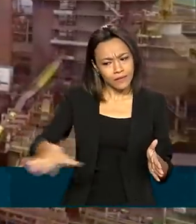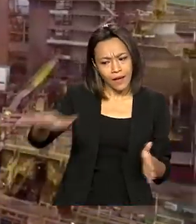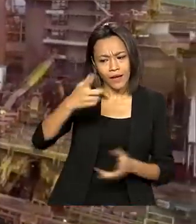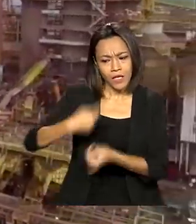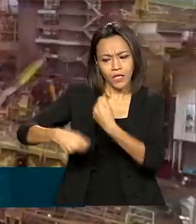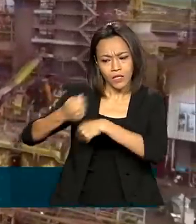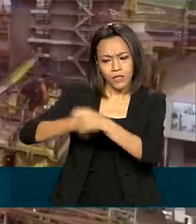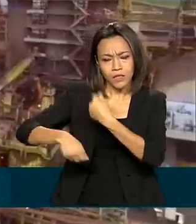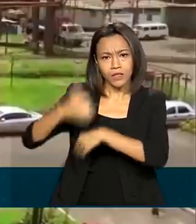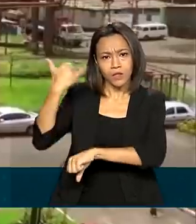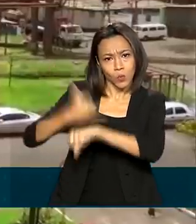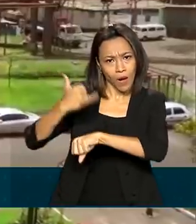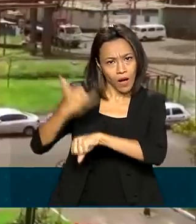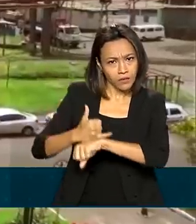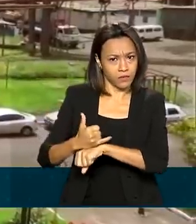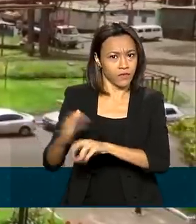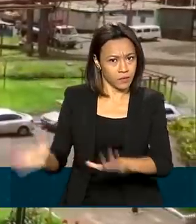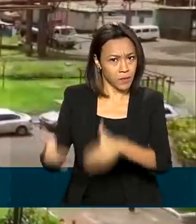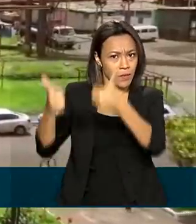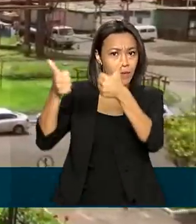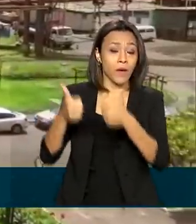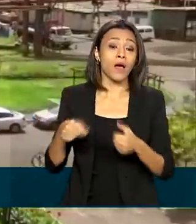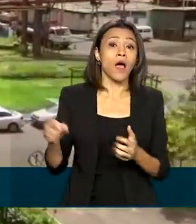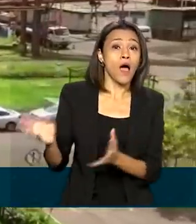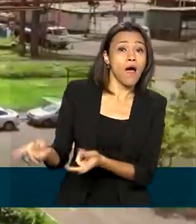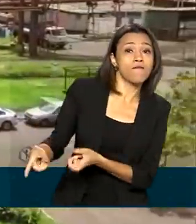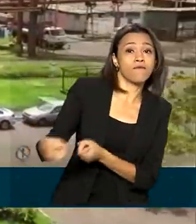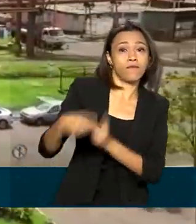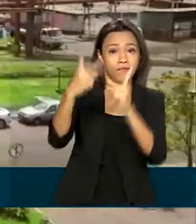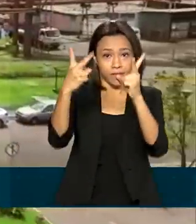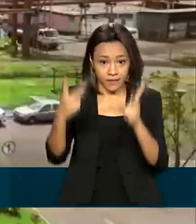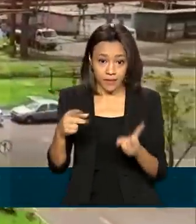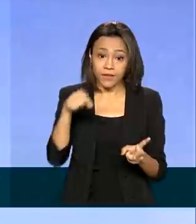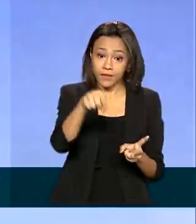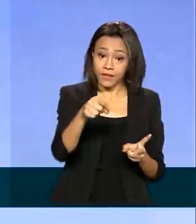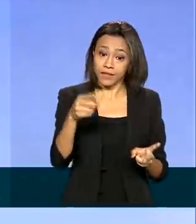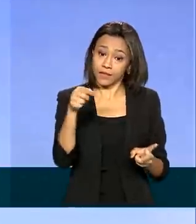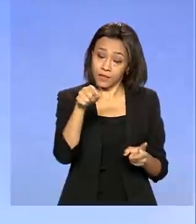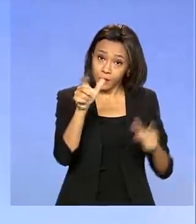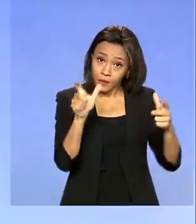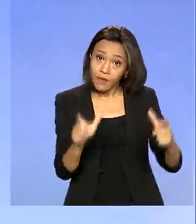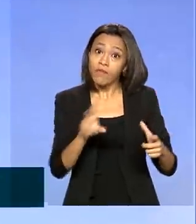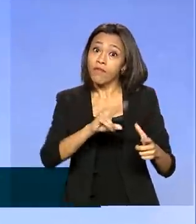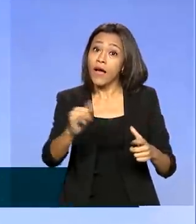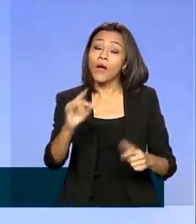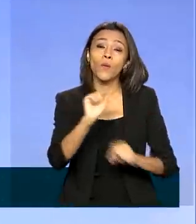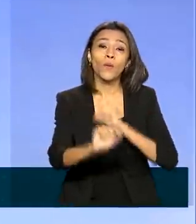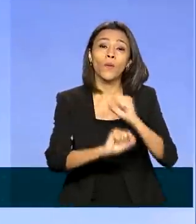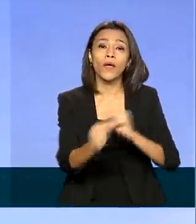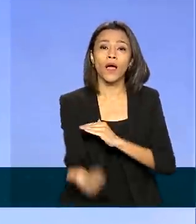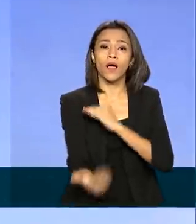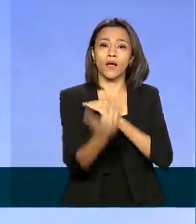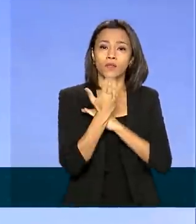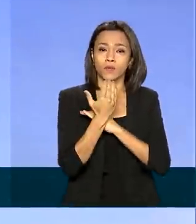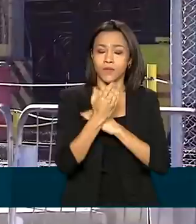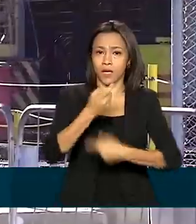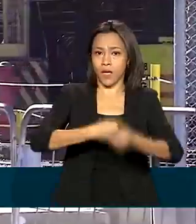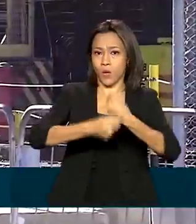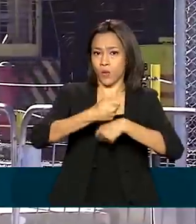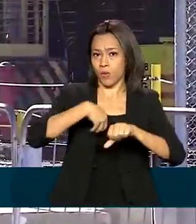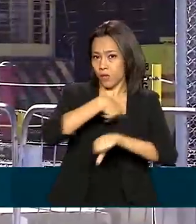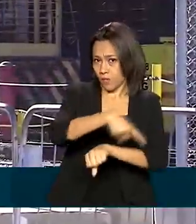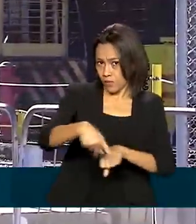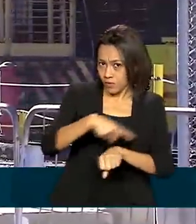que vai ser beneficiada. A exportação do material produzido na Uzi Minas também vai ajudar toda a economia brasileira